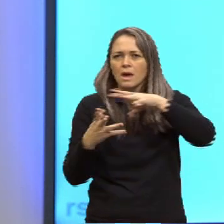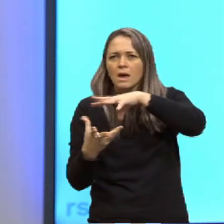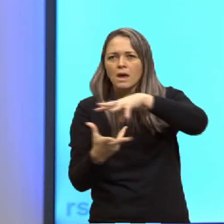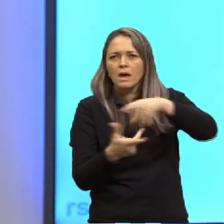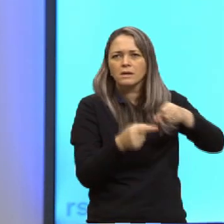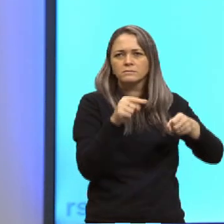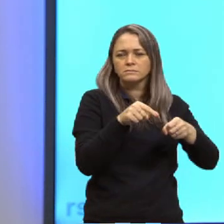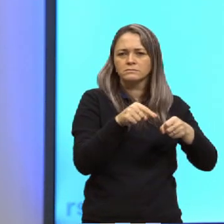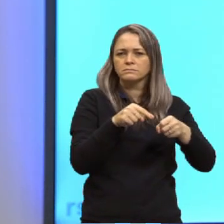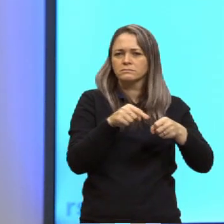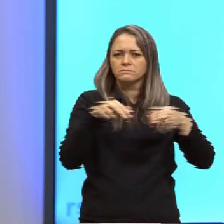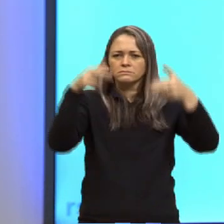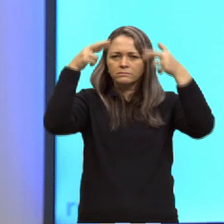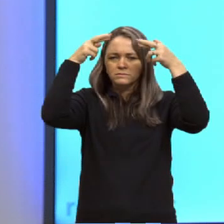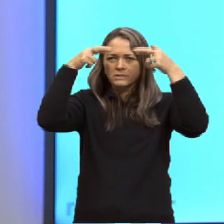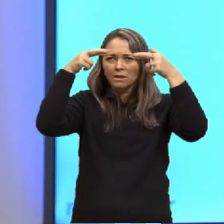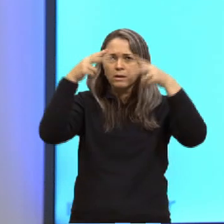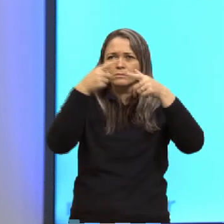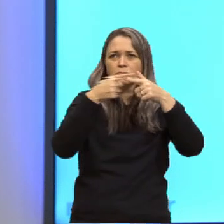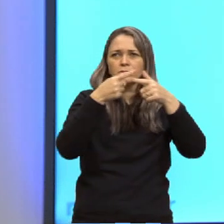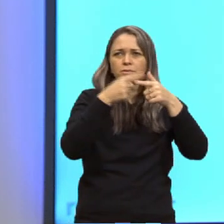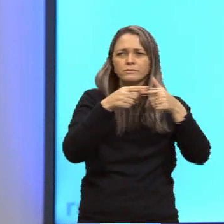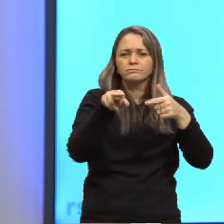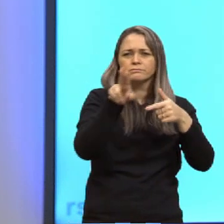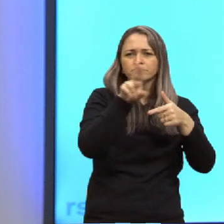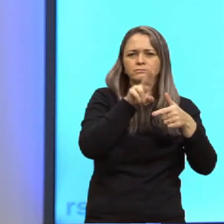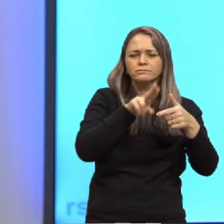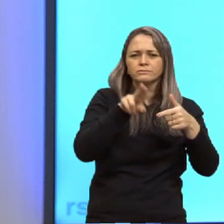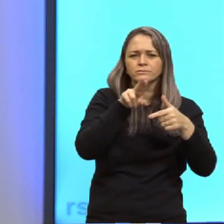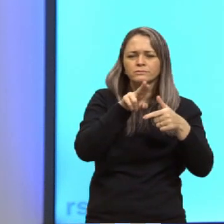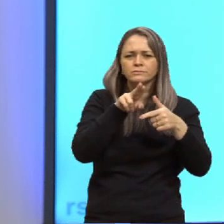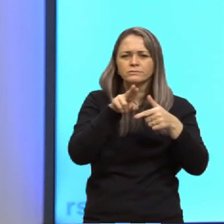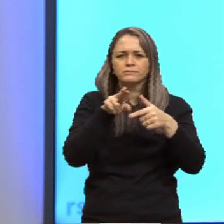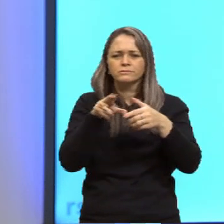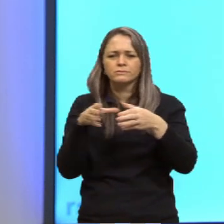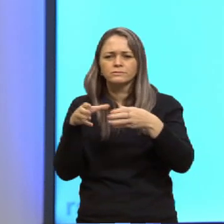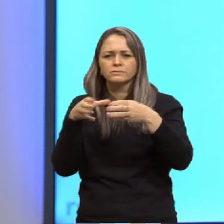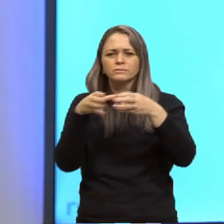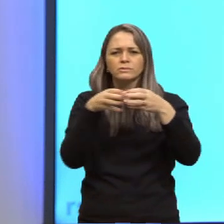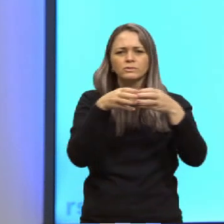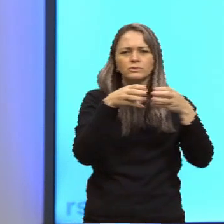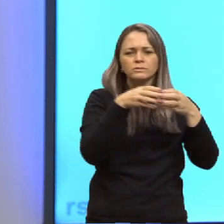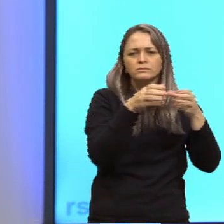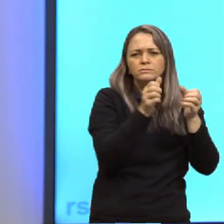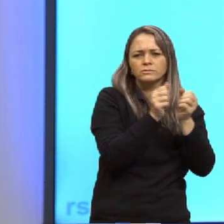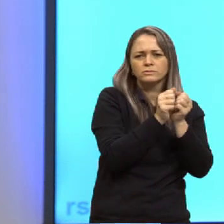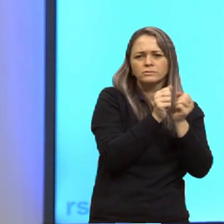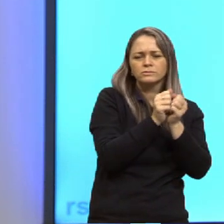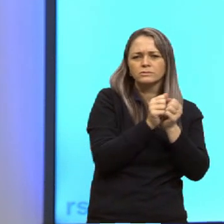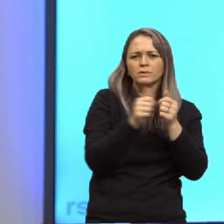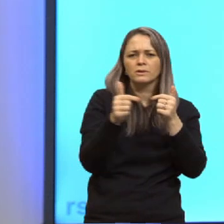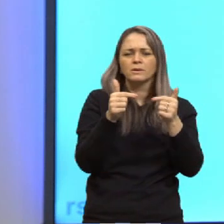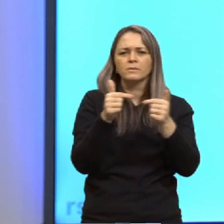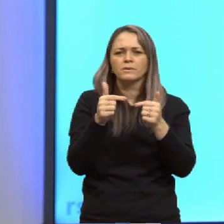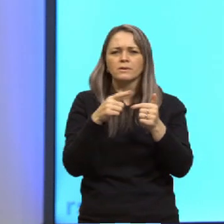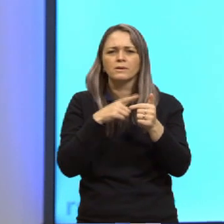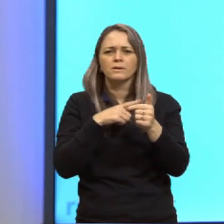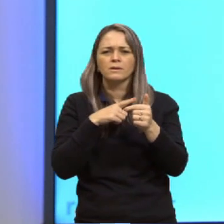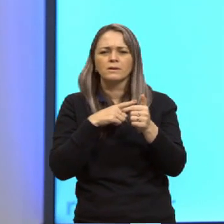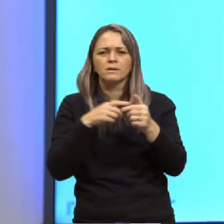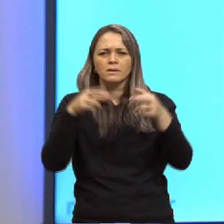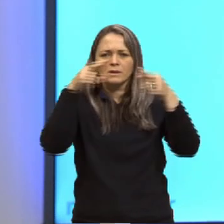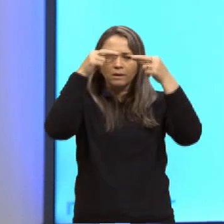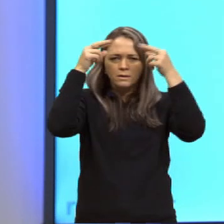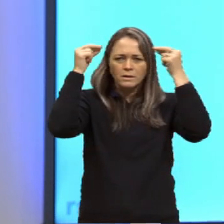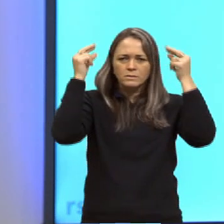que nesses reinos por causa das muitas nações que trouxemos ao julgo do nosso serviço porque bem como os gregos e